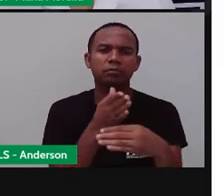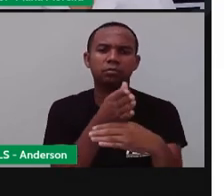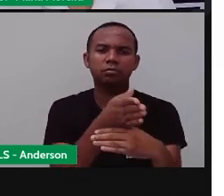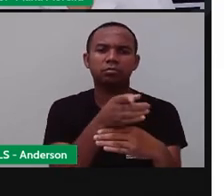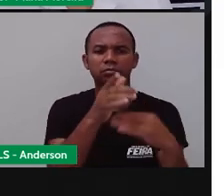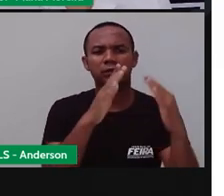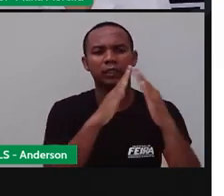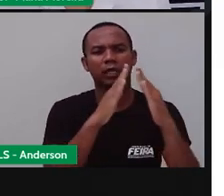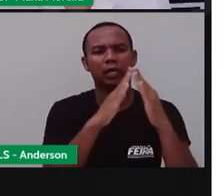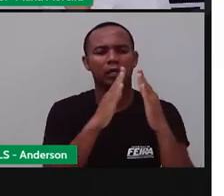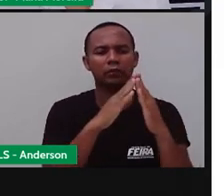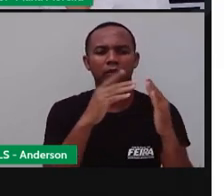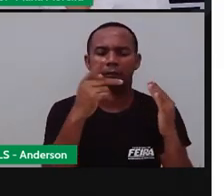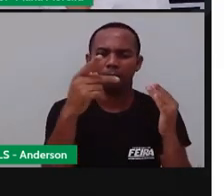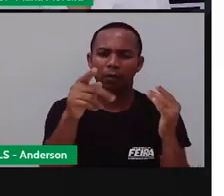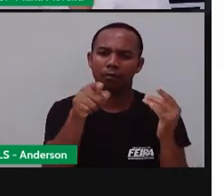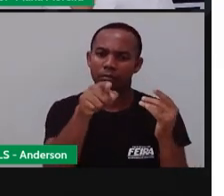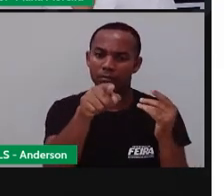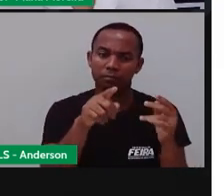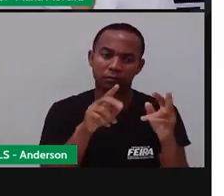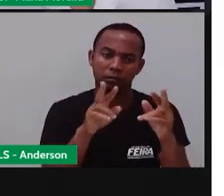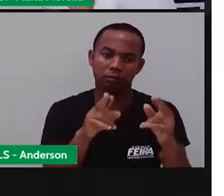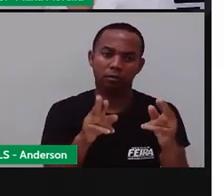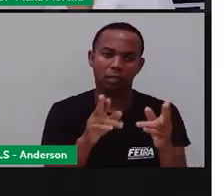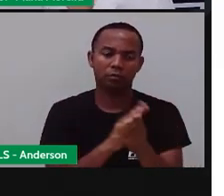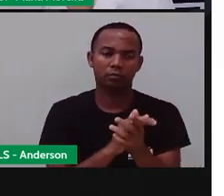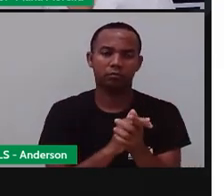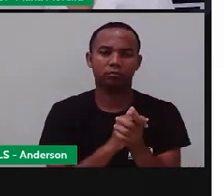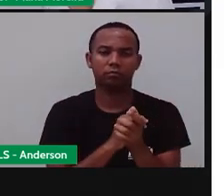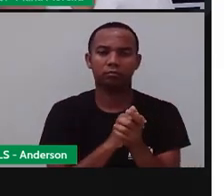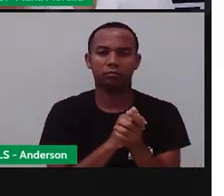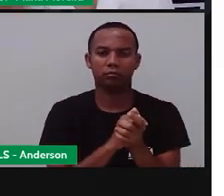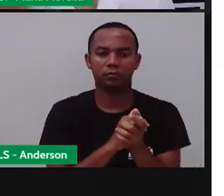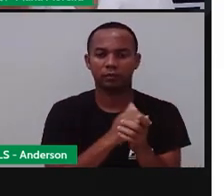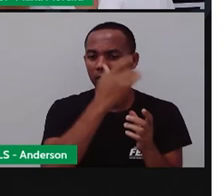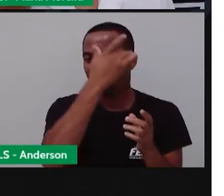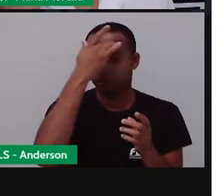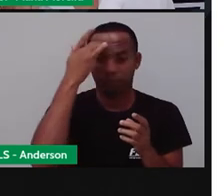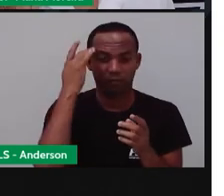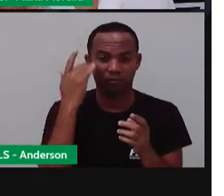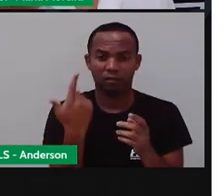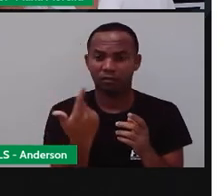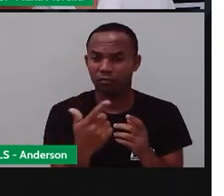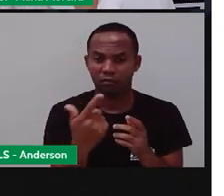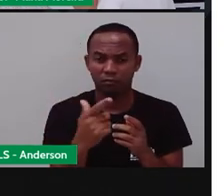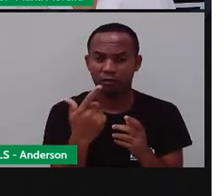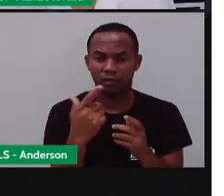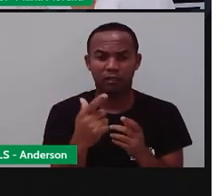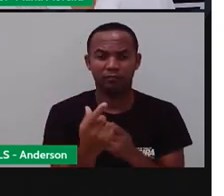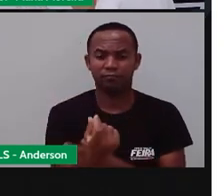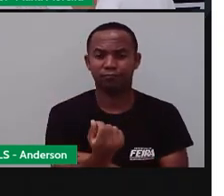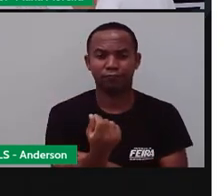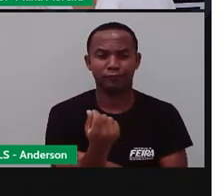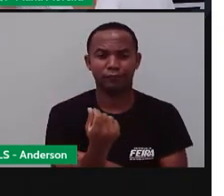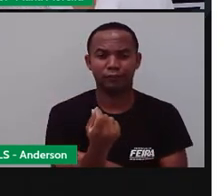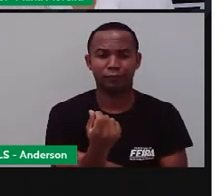no interior do Nordeste, principalmente, ela é muito grande. Então, pessoas não têm, na verdade, dinheiro